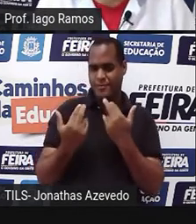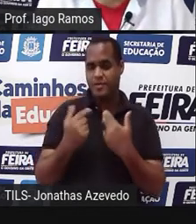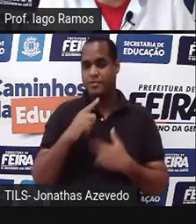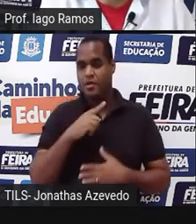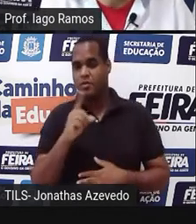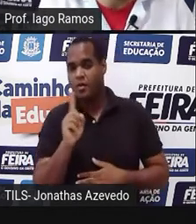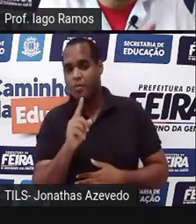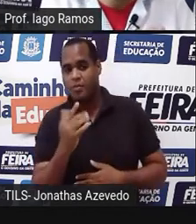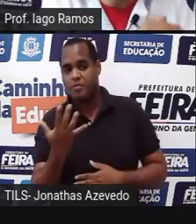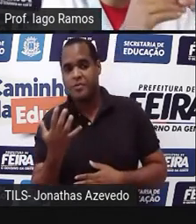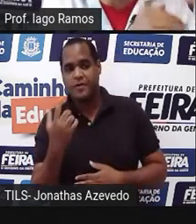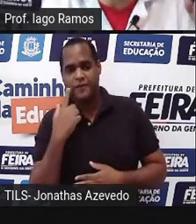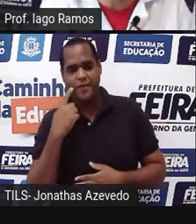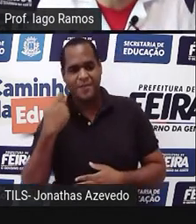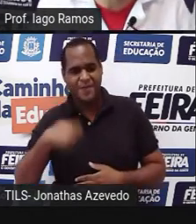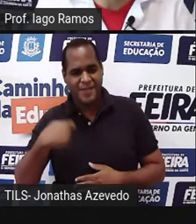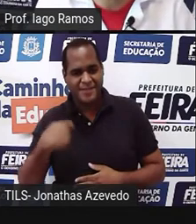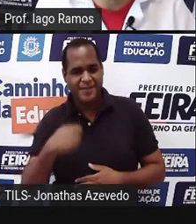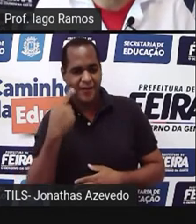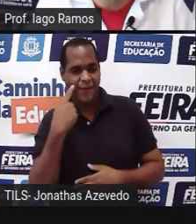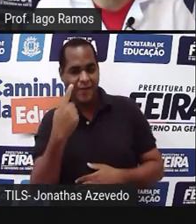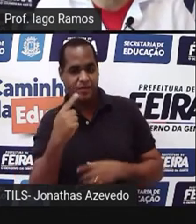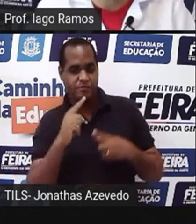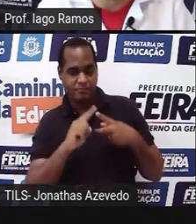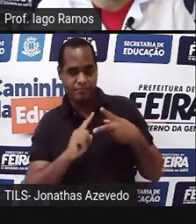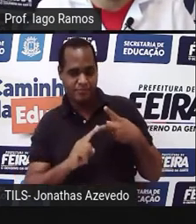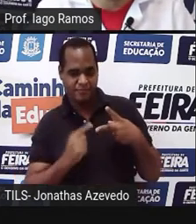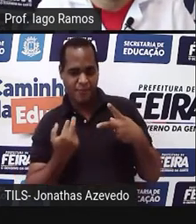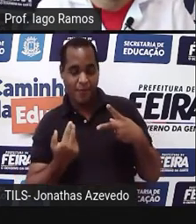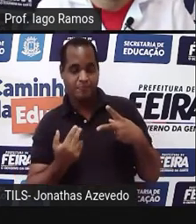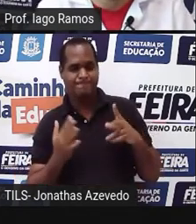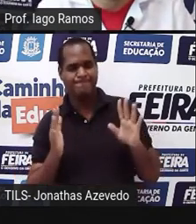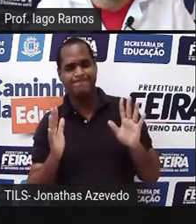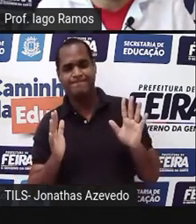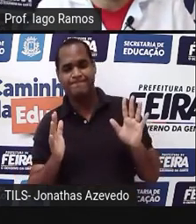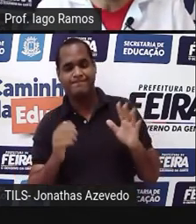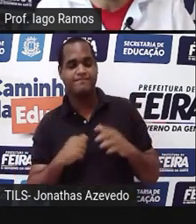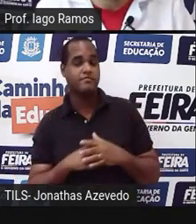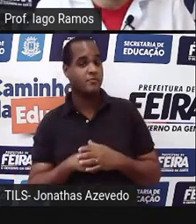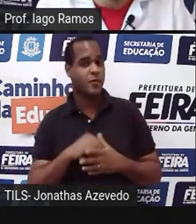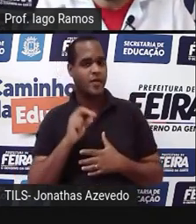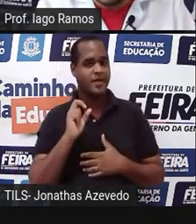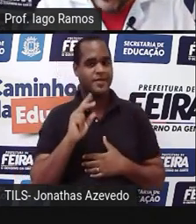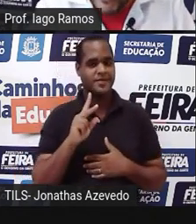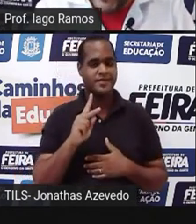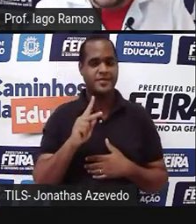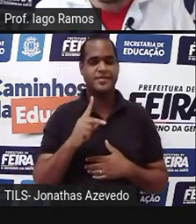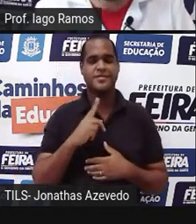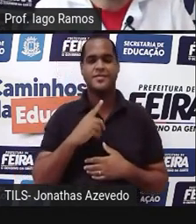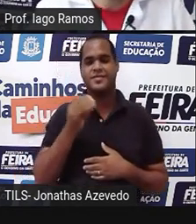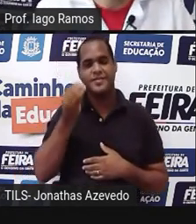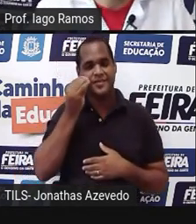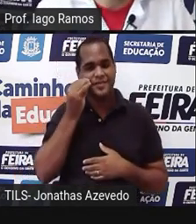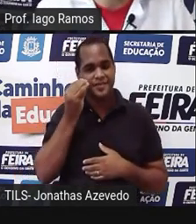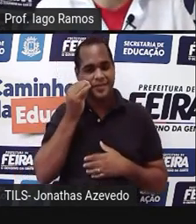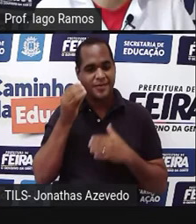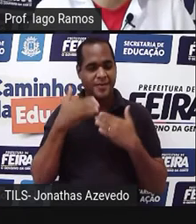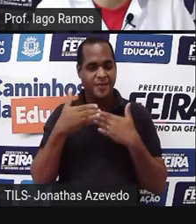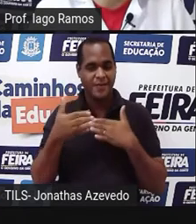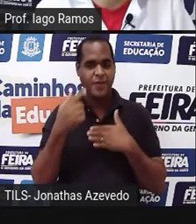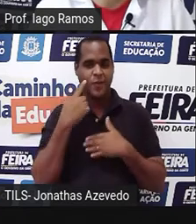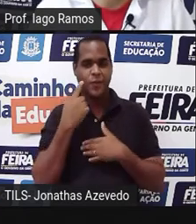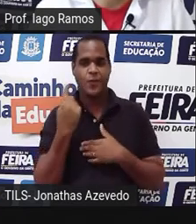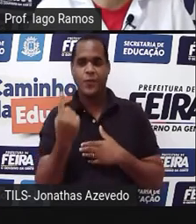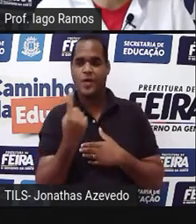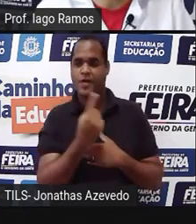sem necessariamente ver essas duas condições ao mesmo tempo. Tá bom? Então a gente vai ver uma a